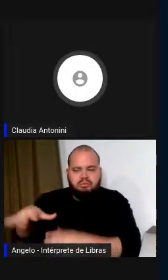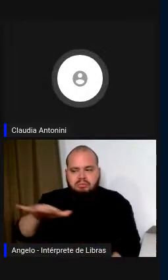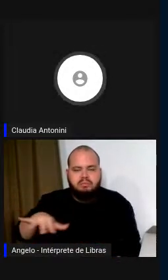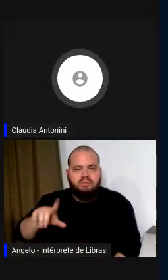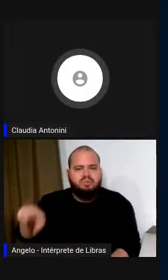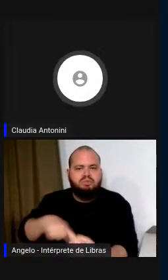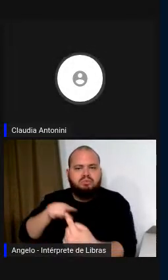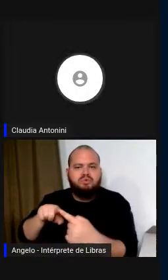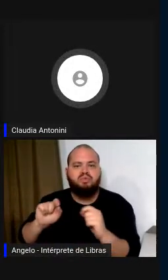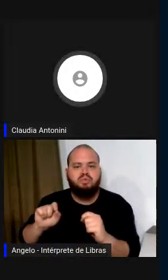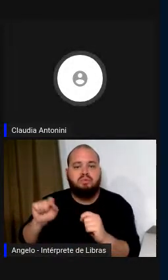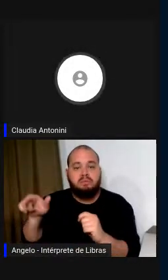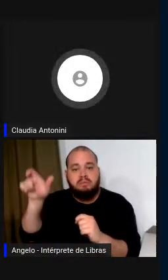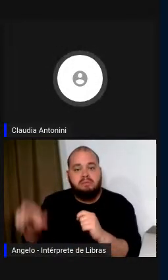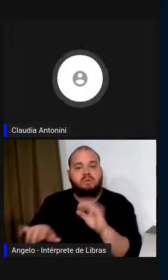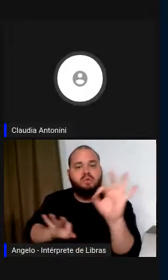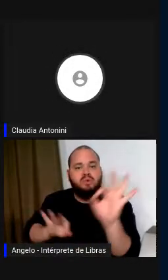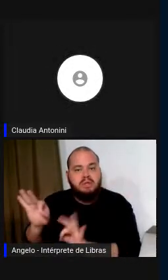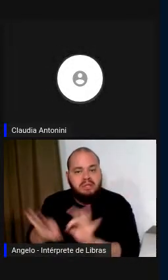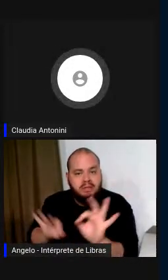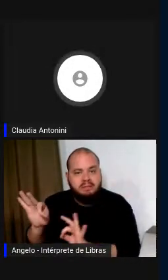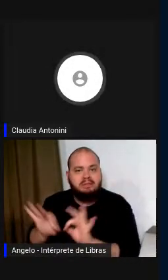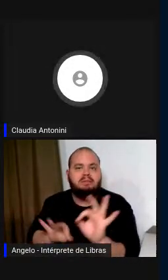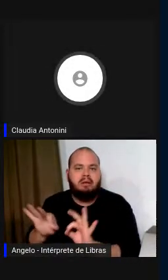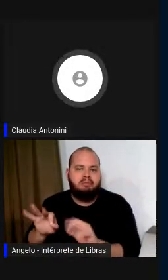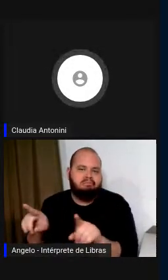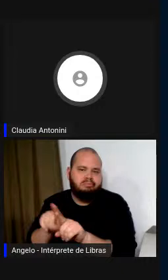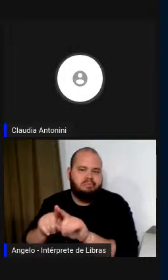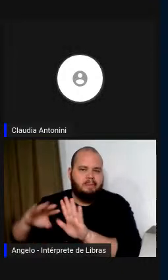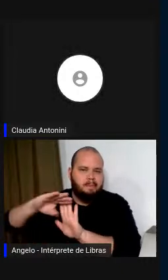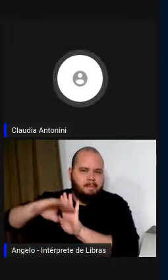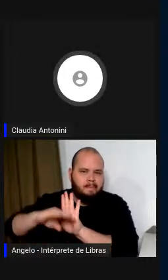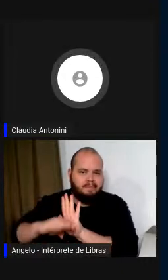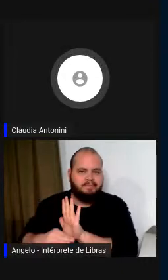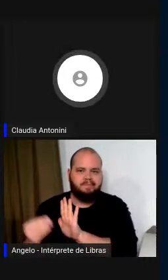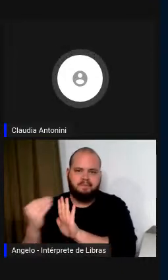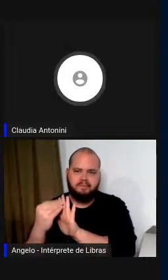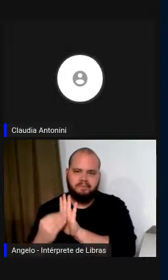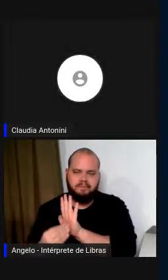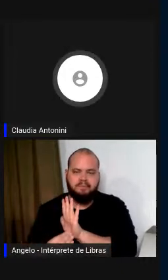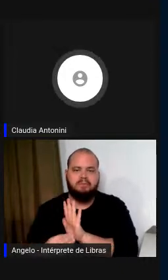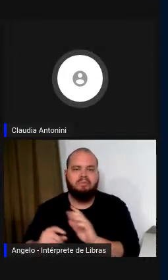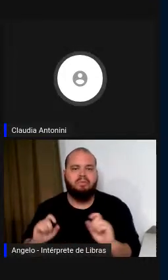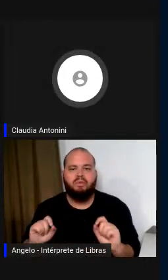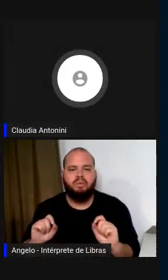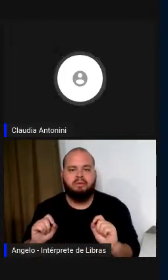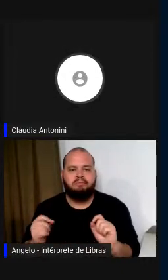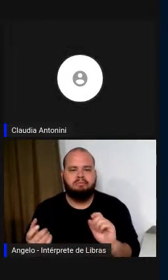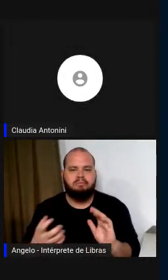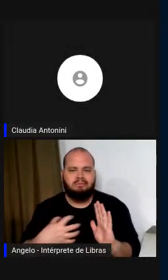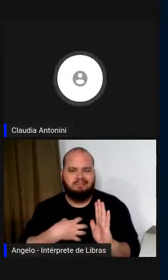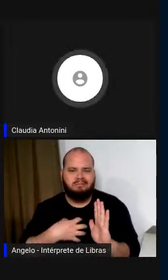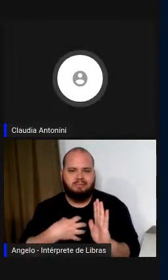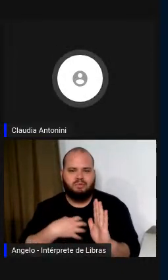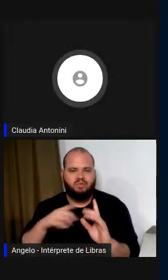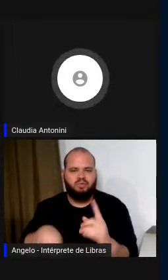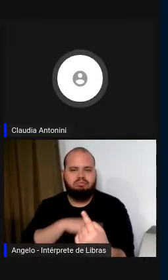organizar, gerenciar e inventar um modo, modos para